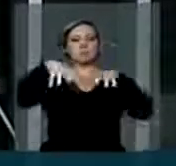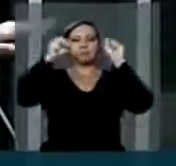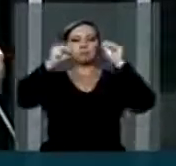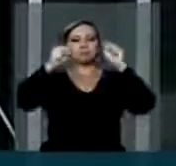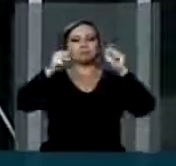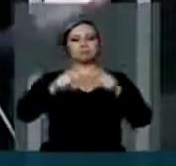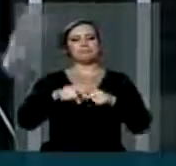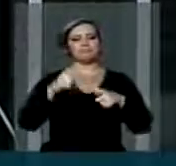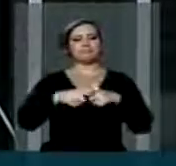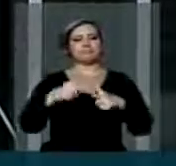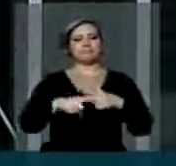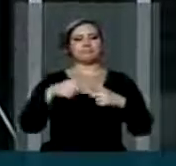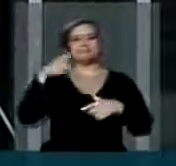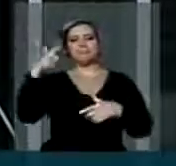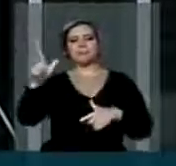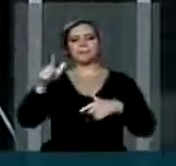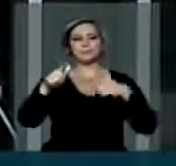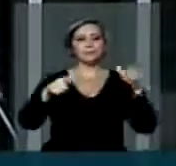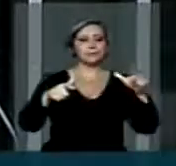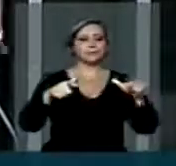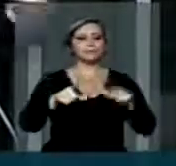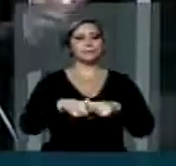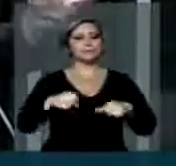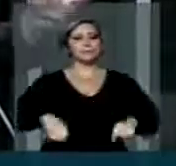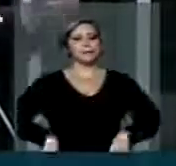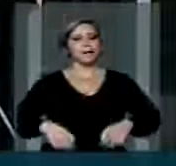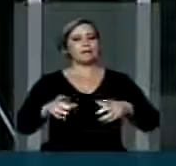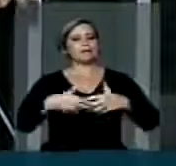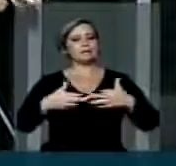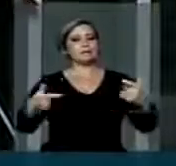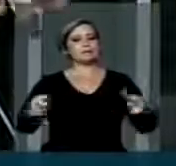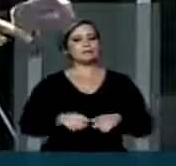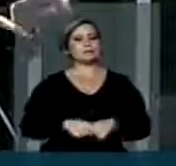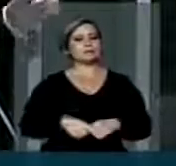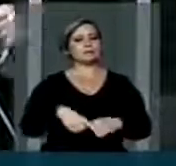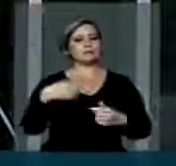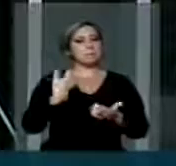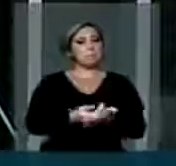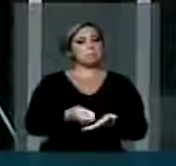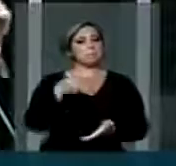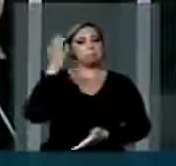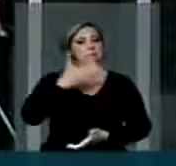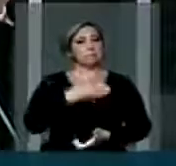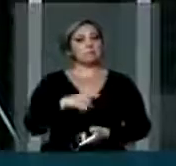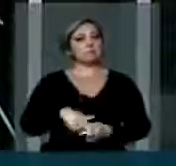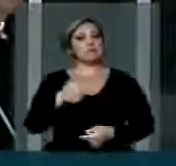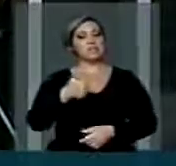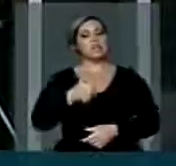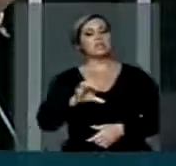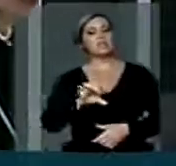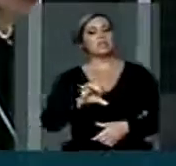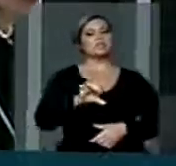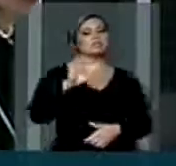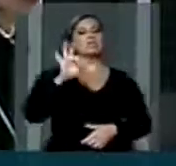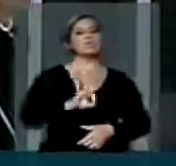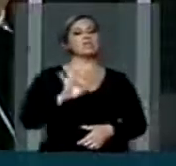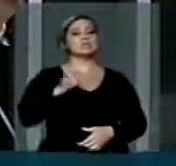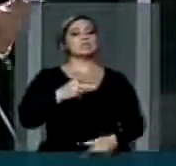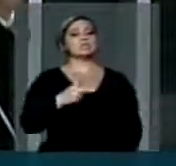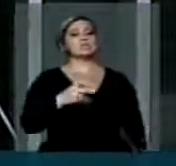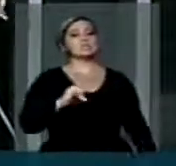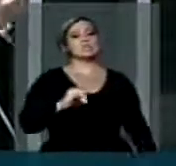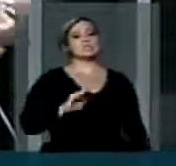lado, a situação se agrava do outro, as despesas do governo aumentando este ano, está aprovado. 19% do PIB